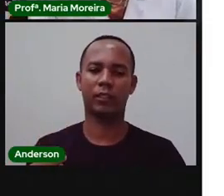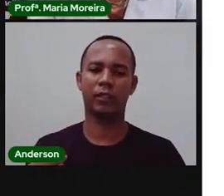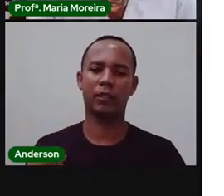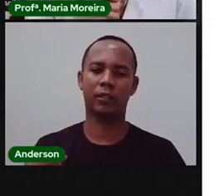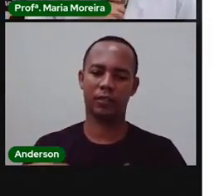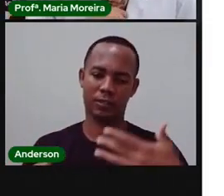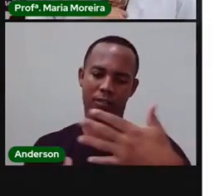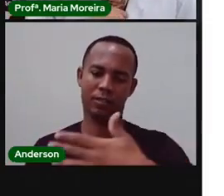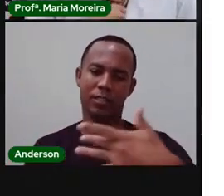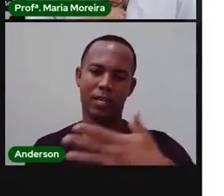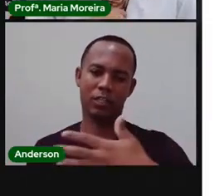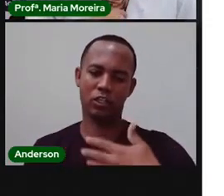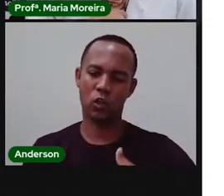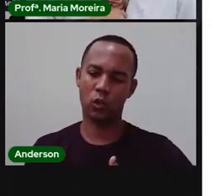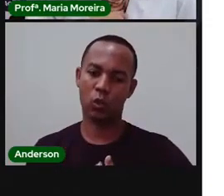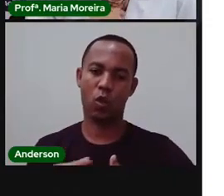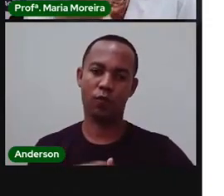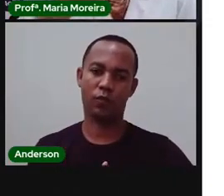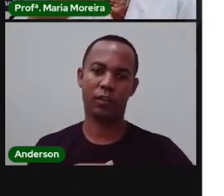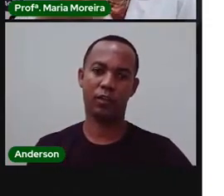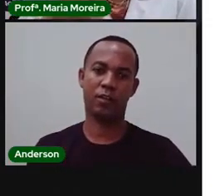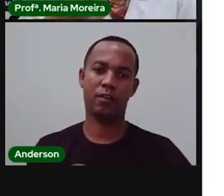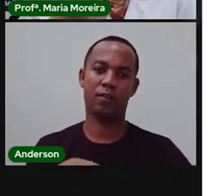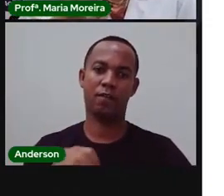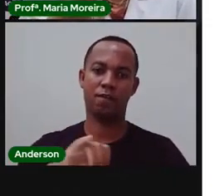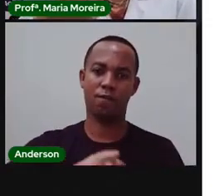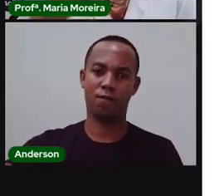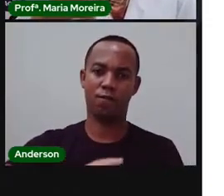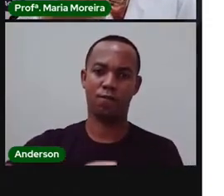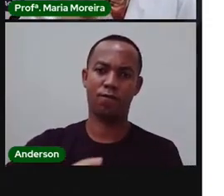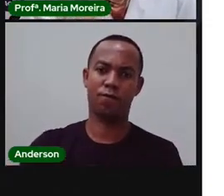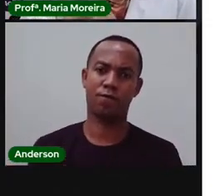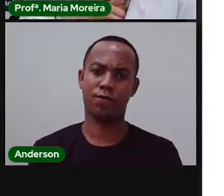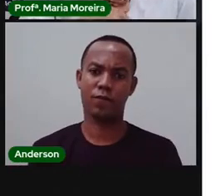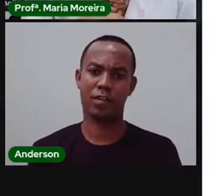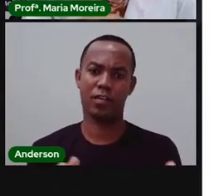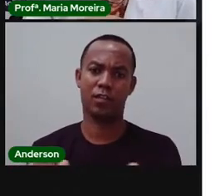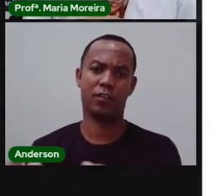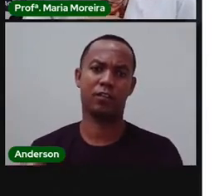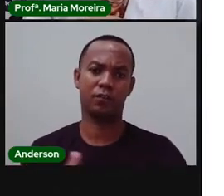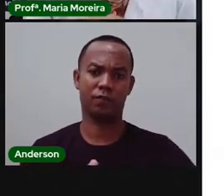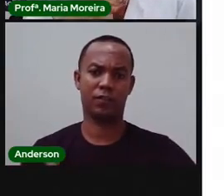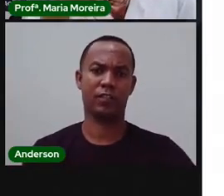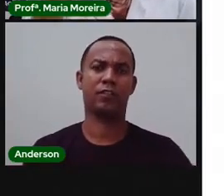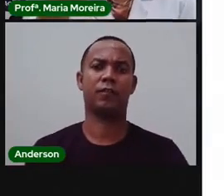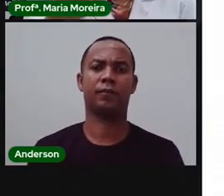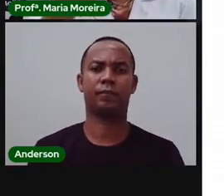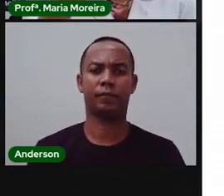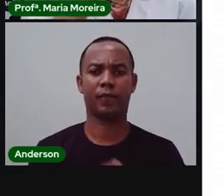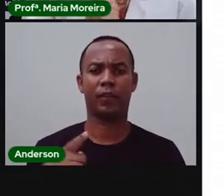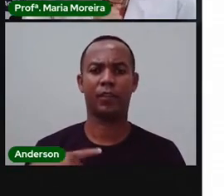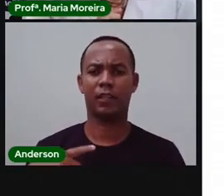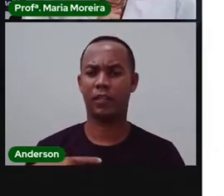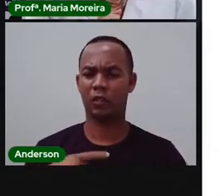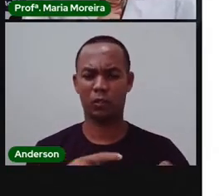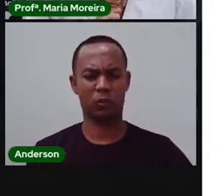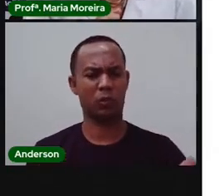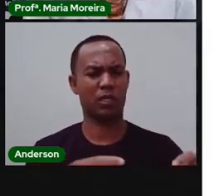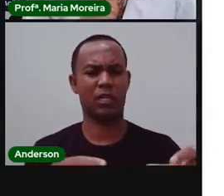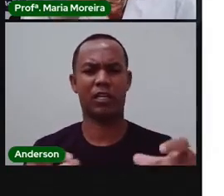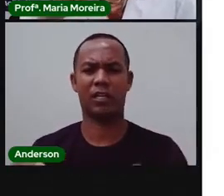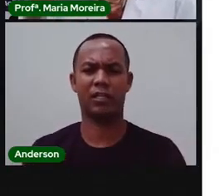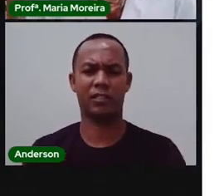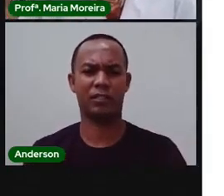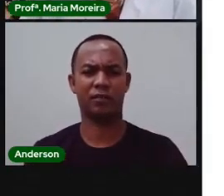maiores, né? Do nosso município. Mas nós temos feiras aonde? Tem feira no Sobradinho, tem uma pequena feira no Jardim